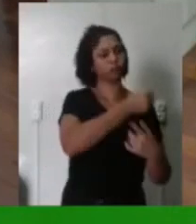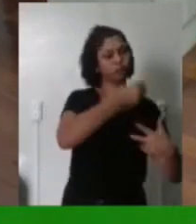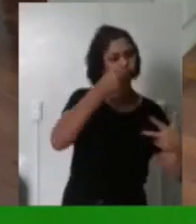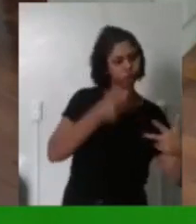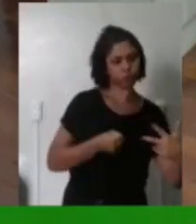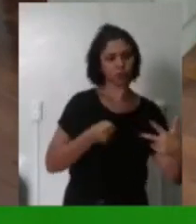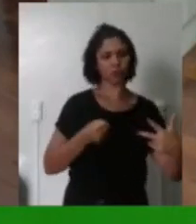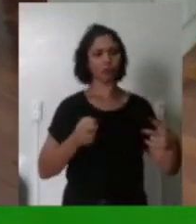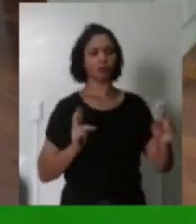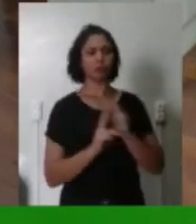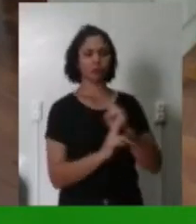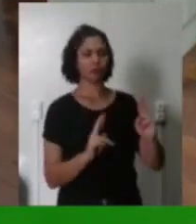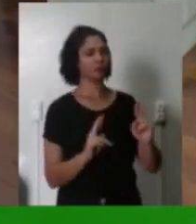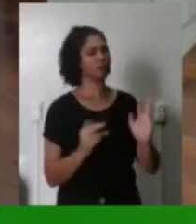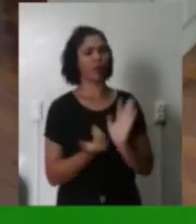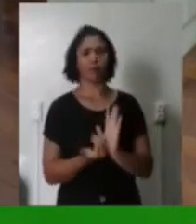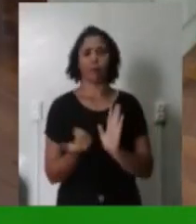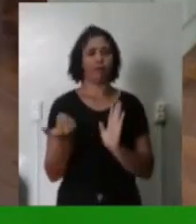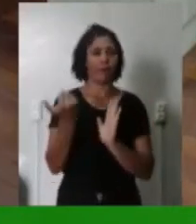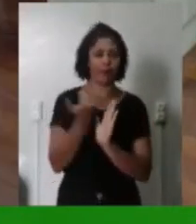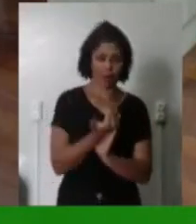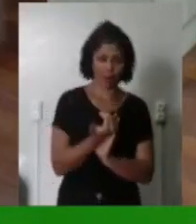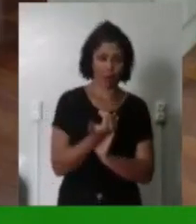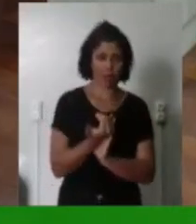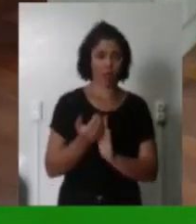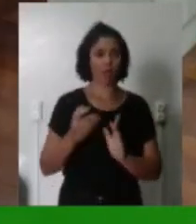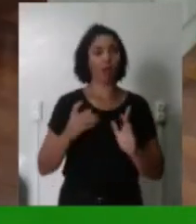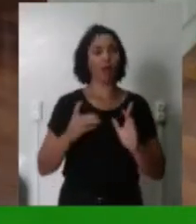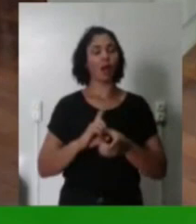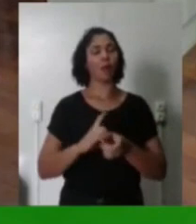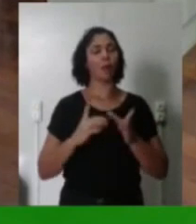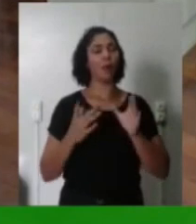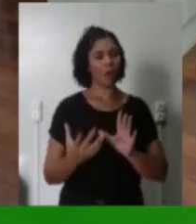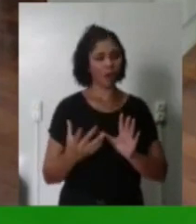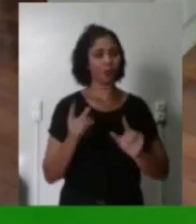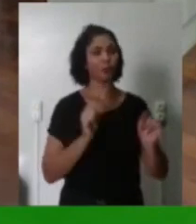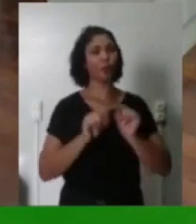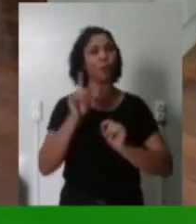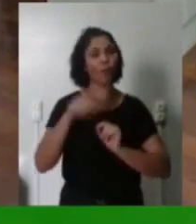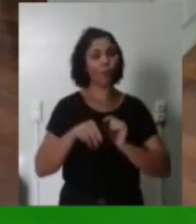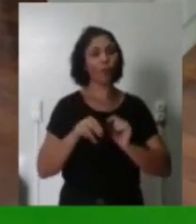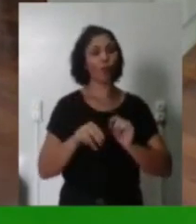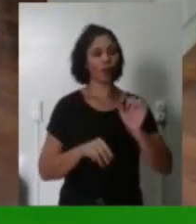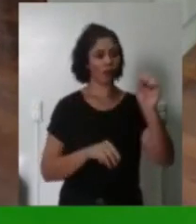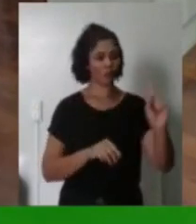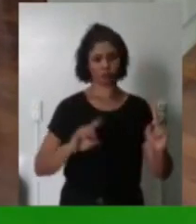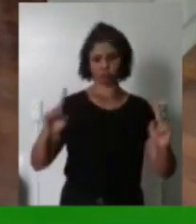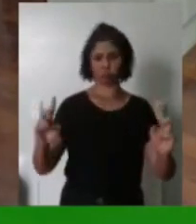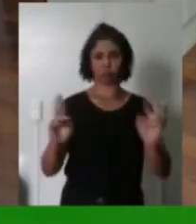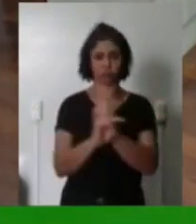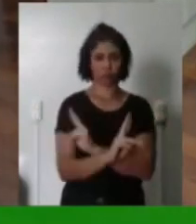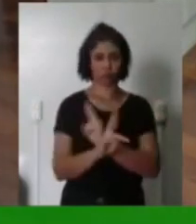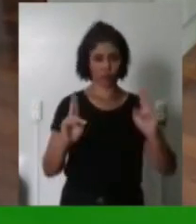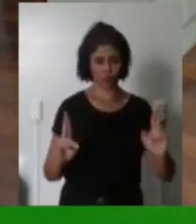ao homem A democracia no sentido horizontal É uma É uma relação de um homem Com outro homem no